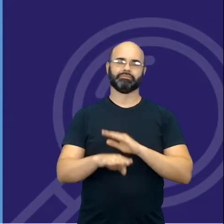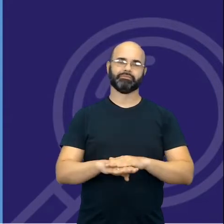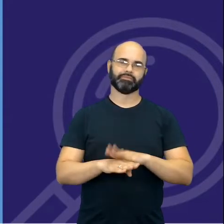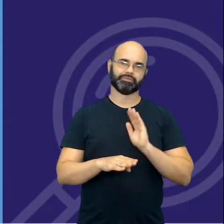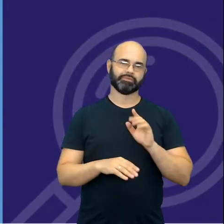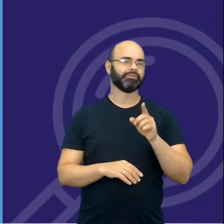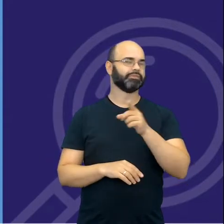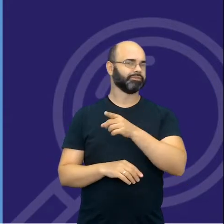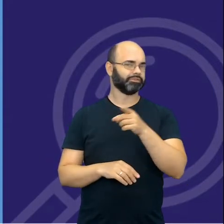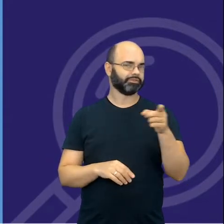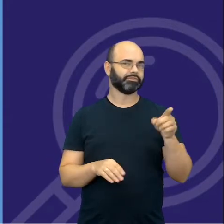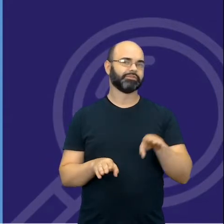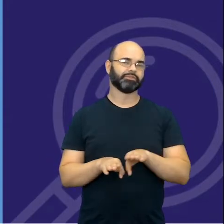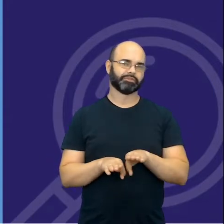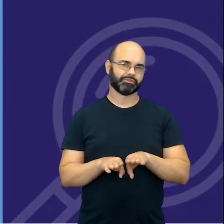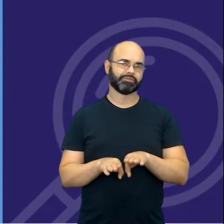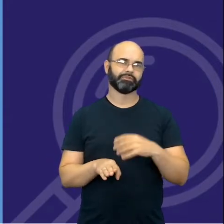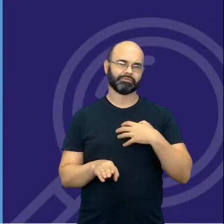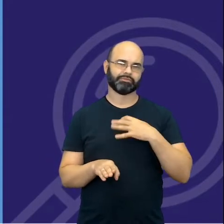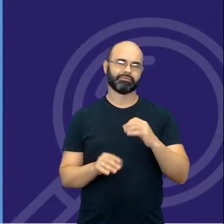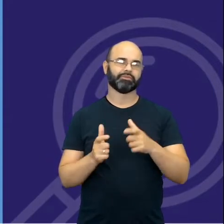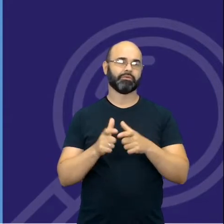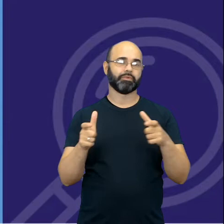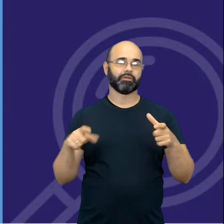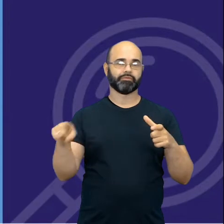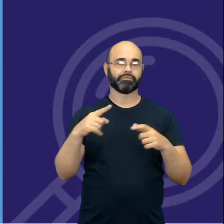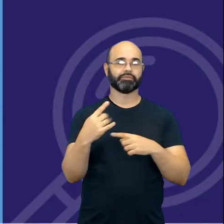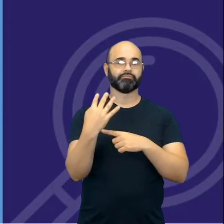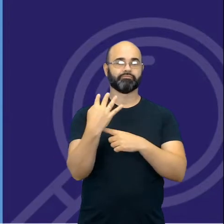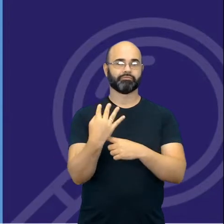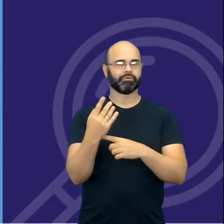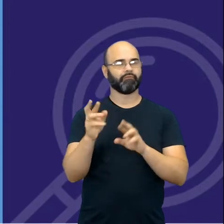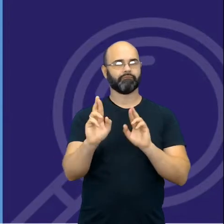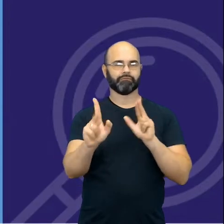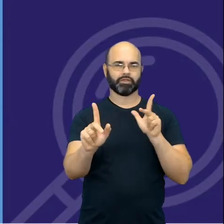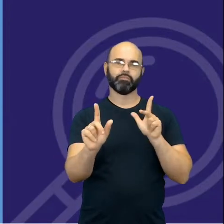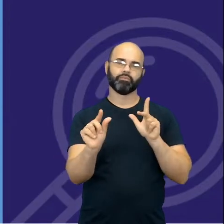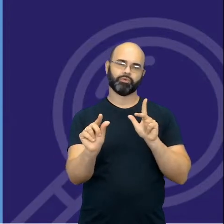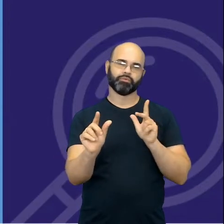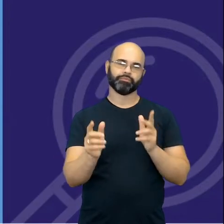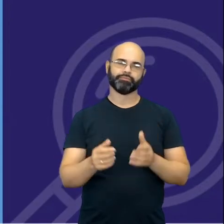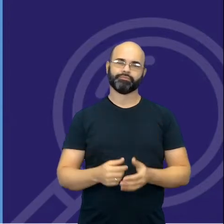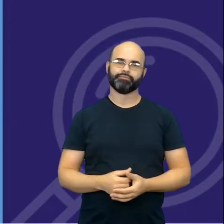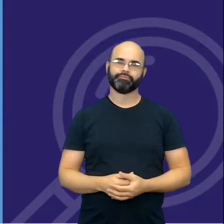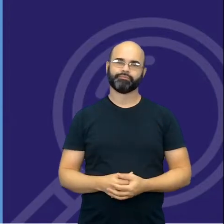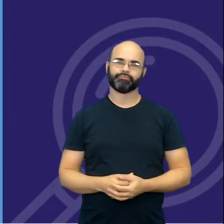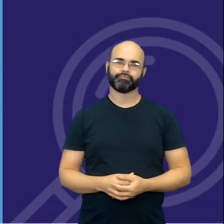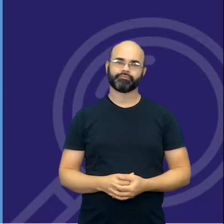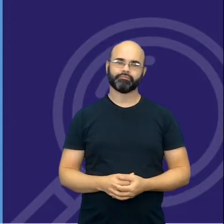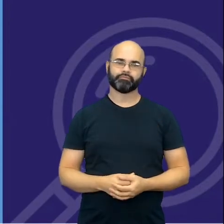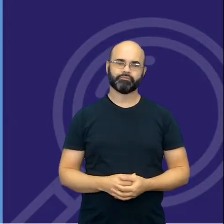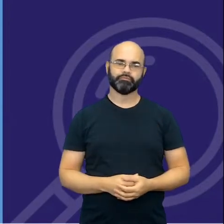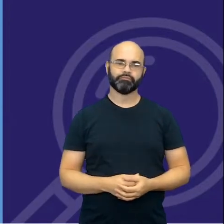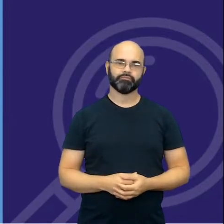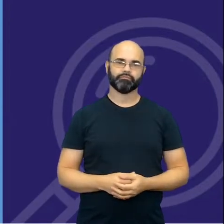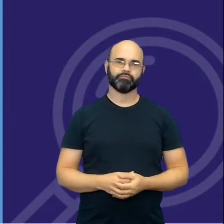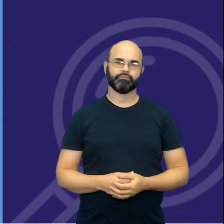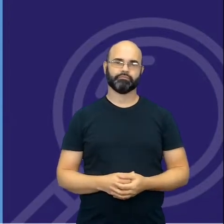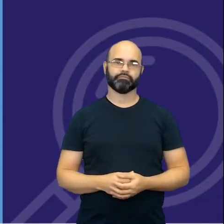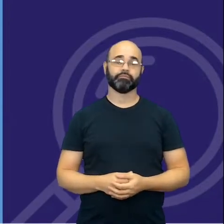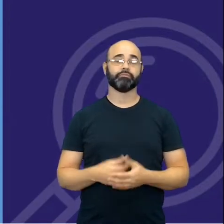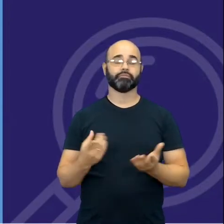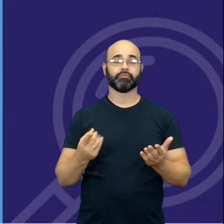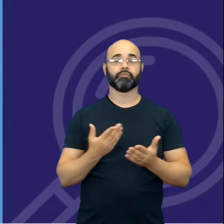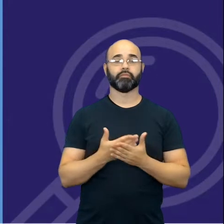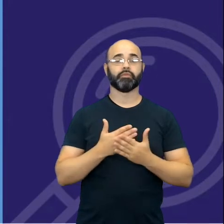sei que para vocês a realidade, para a maioria que está assistindo, é um pouco diferente. Então, tendo essa realidade, eu, na aula de